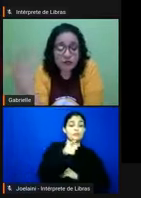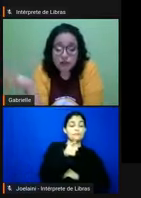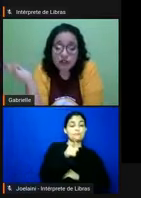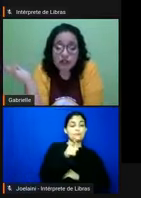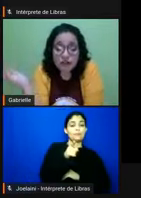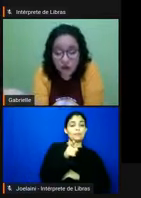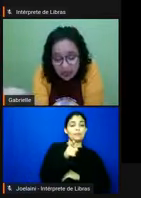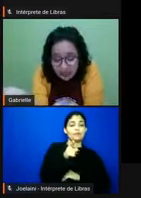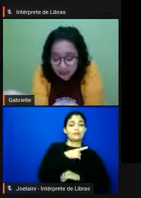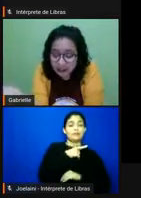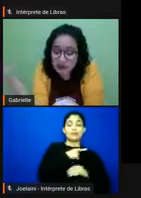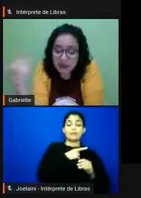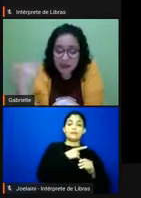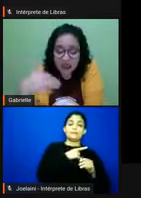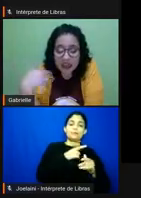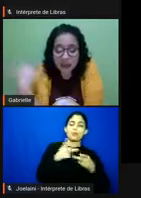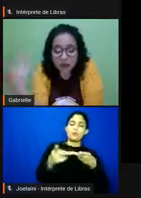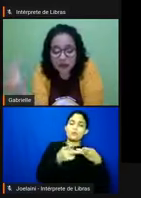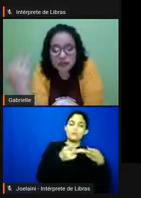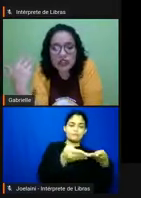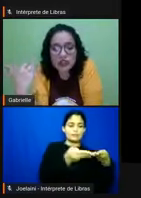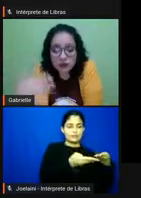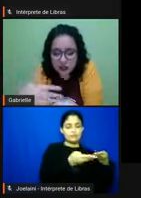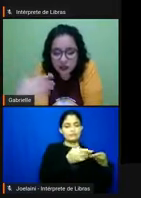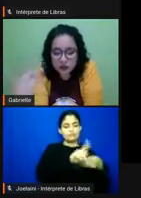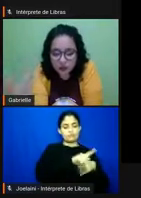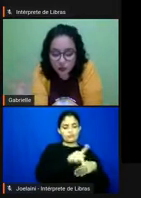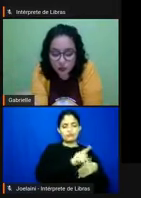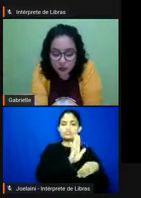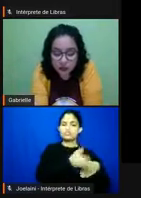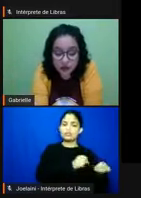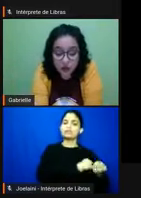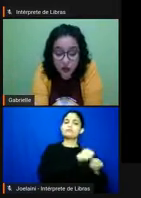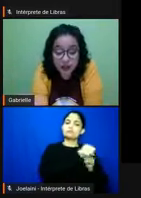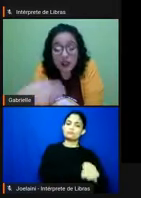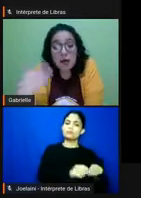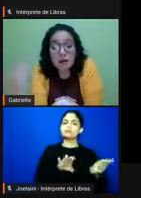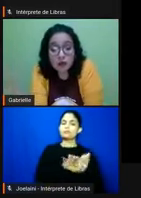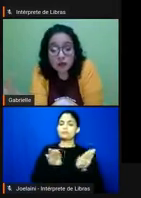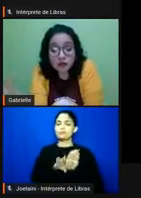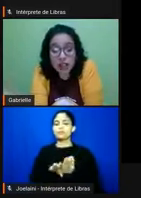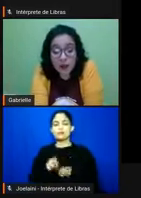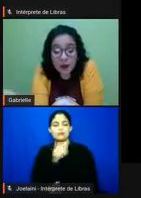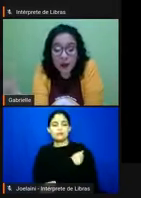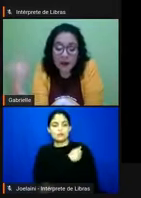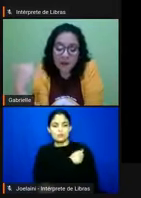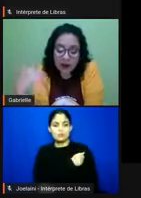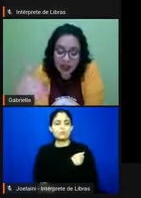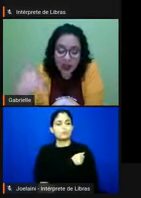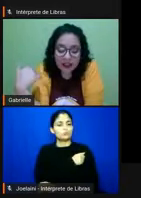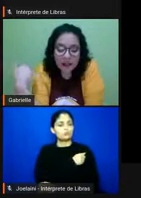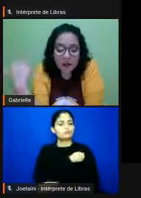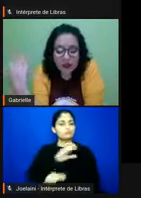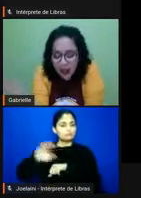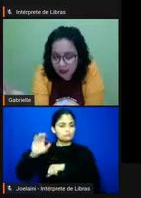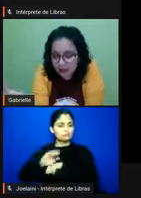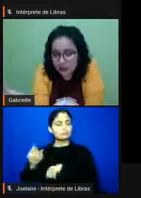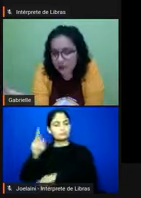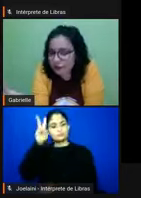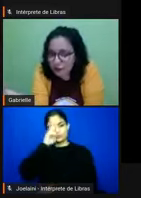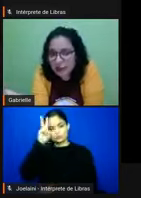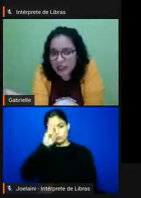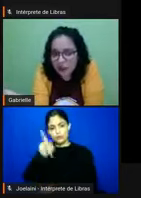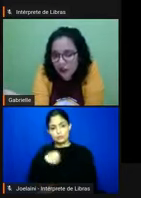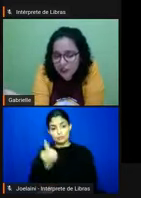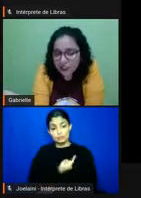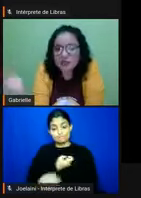professores e professoras já formadas, mas também graduandos e graduandas do curso de história, membros do JEPA, para elaborar